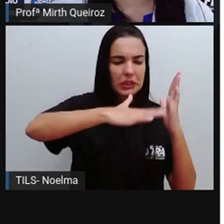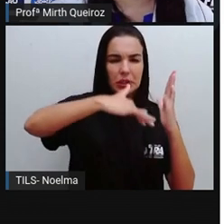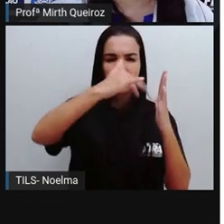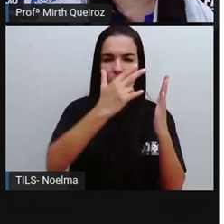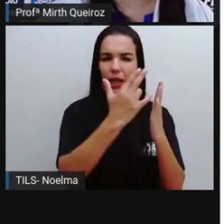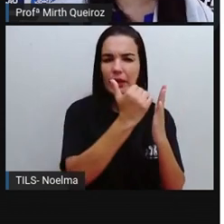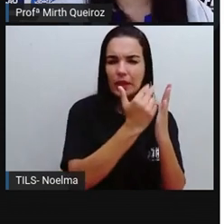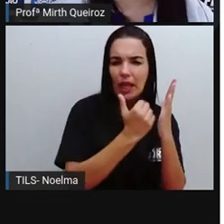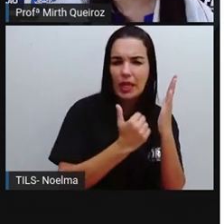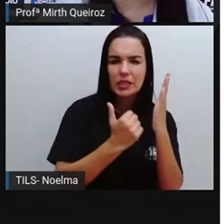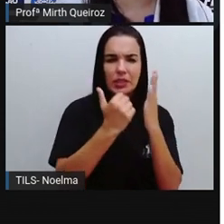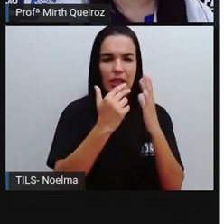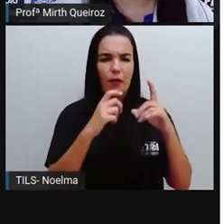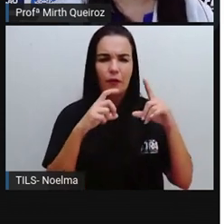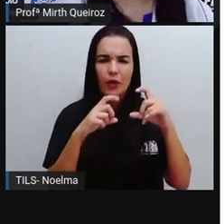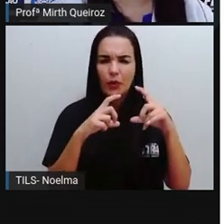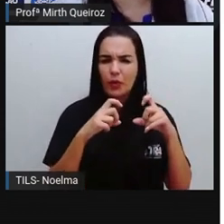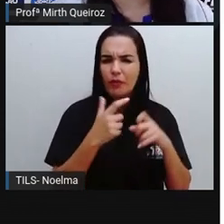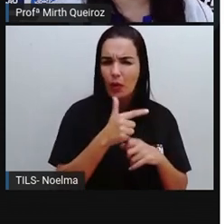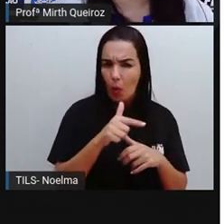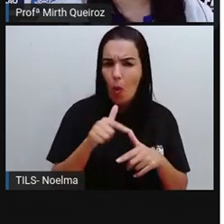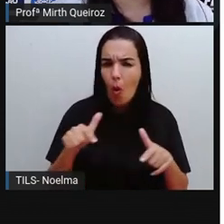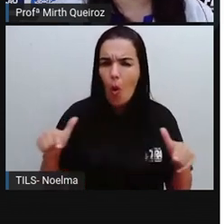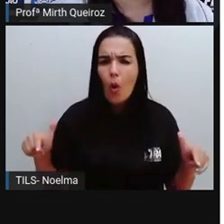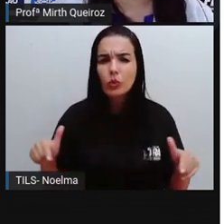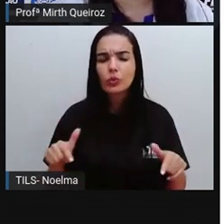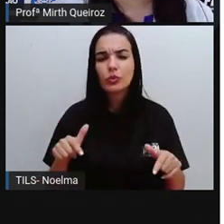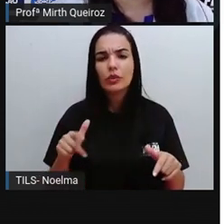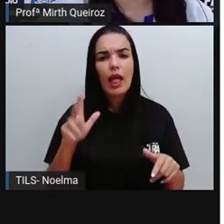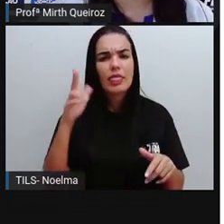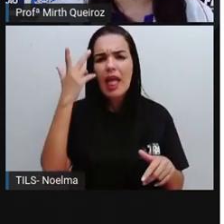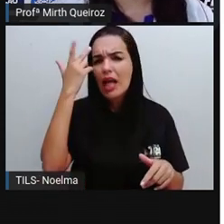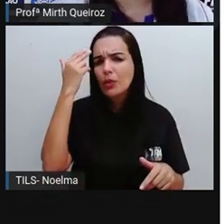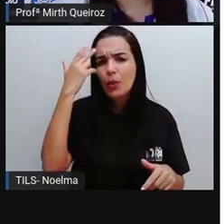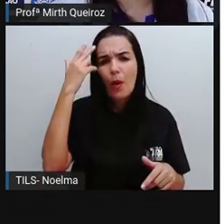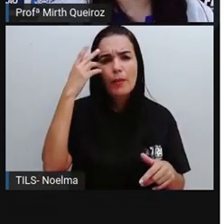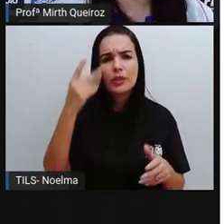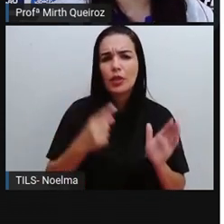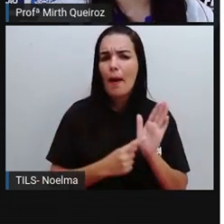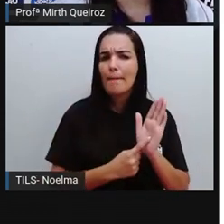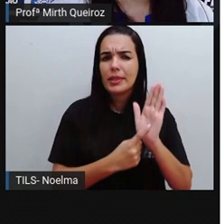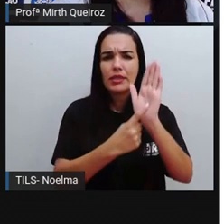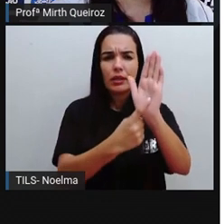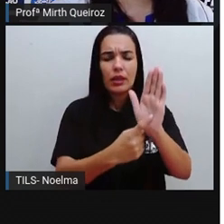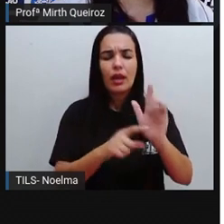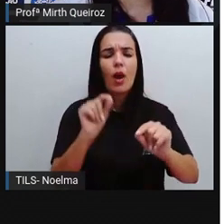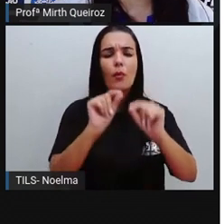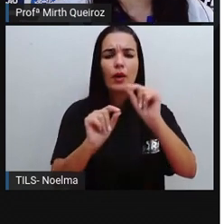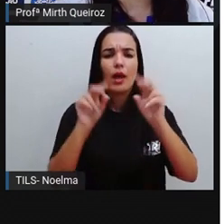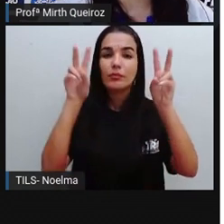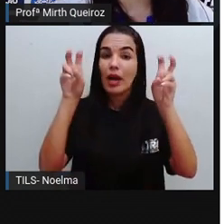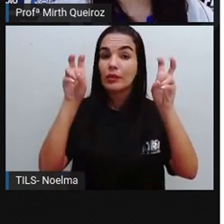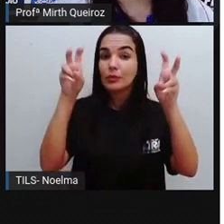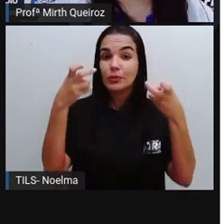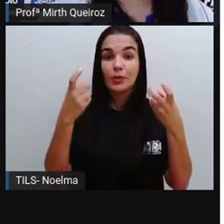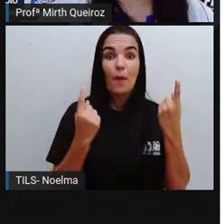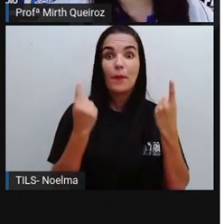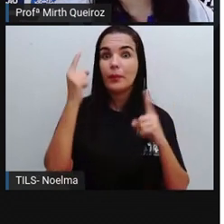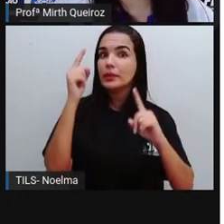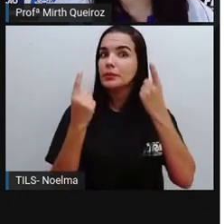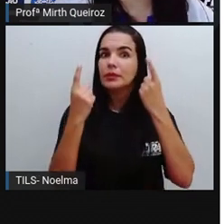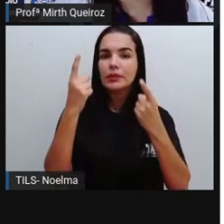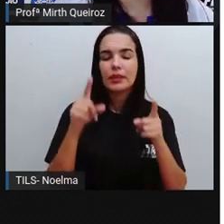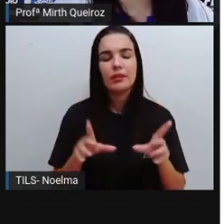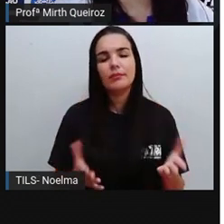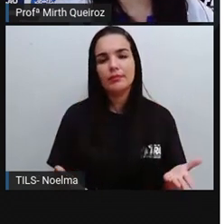fotografia, dentre outros, naturalmente apresentará um assunto, uma expressão e uma